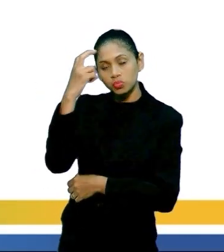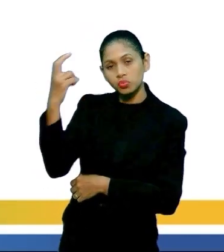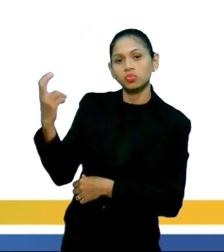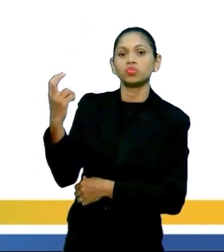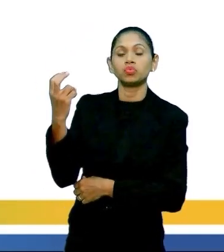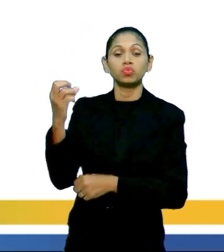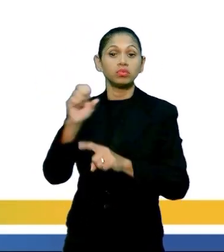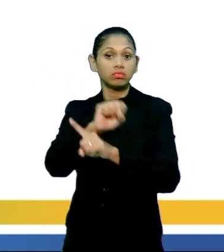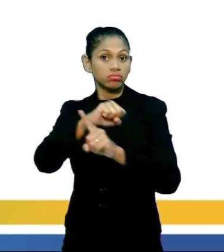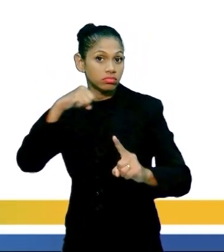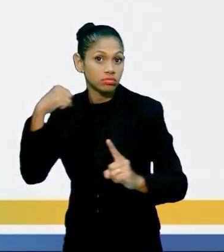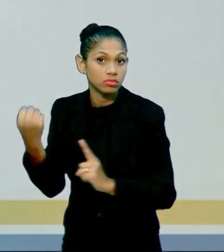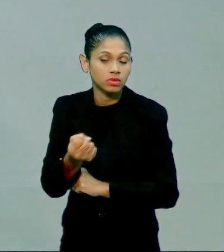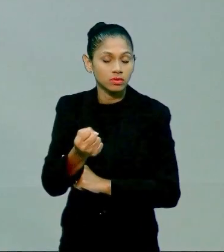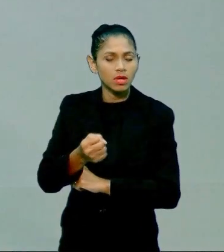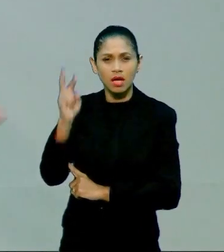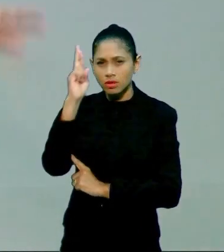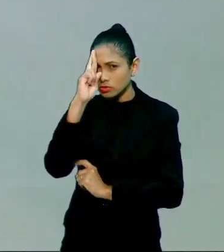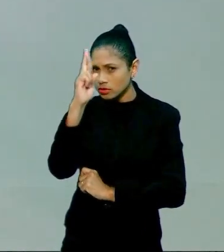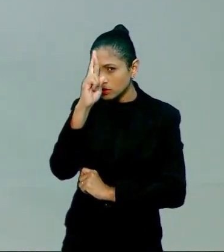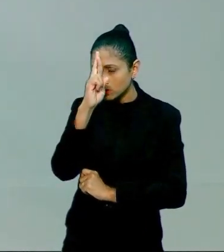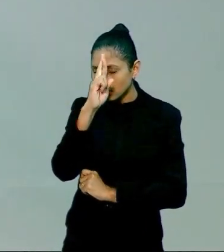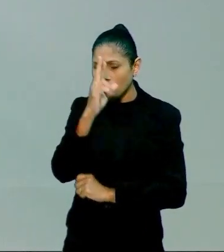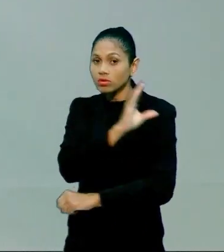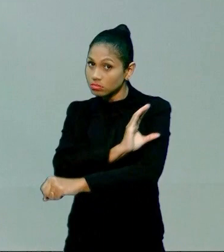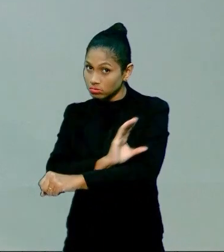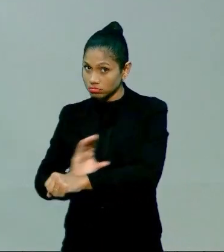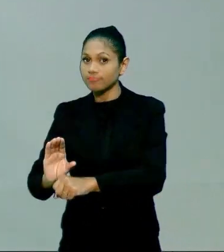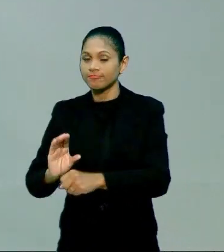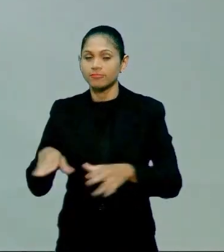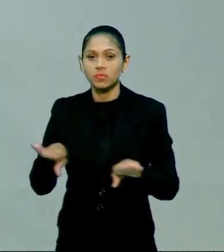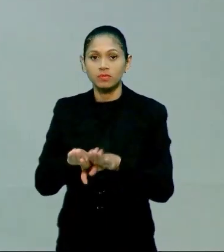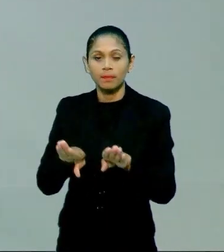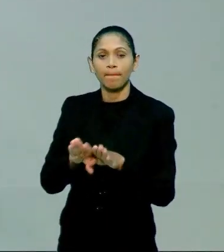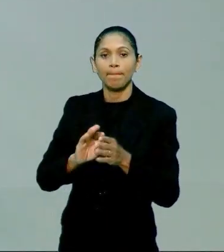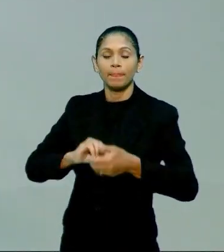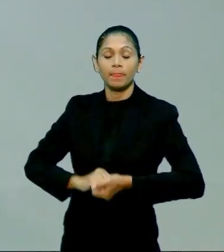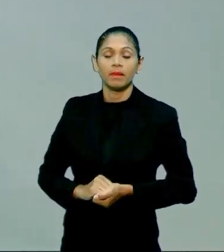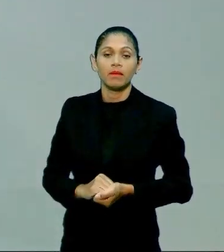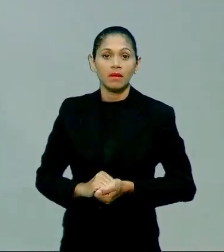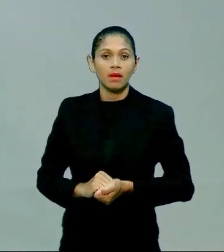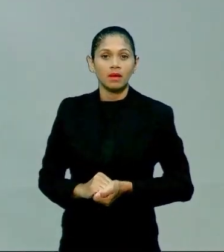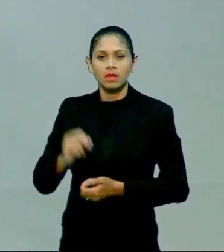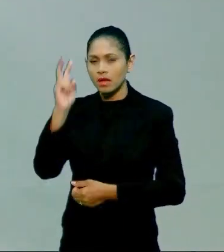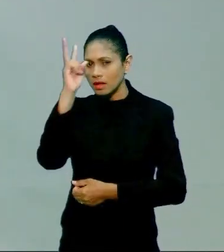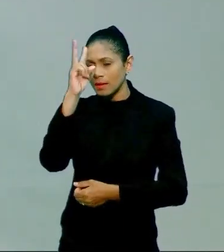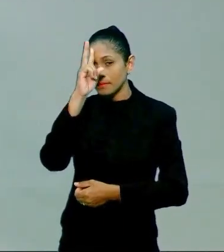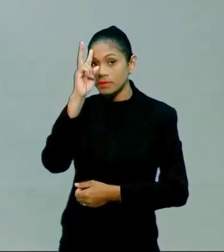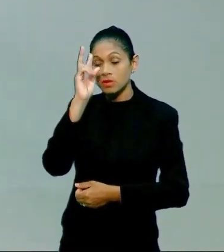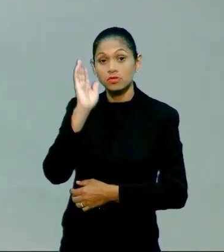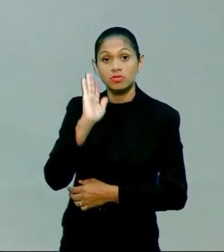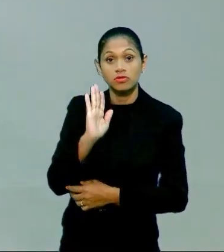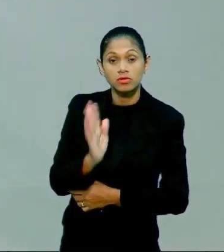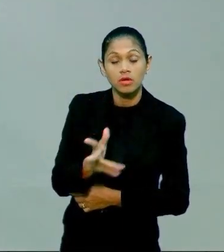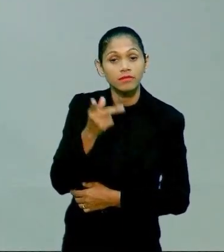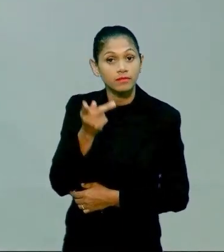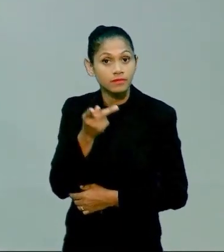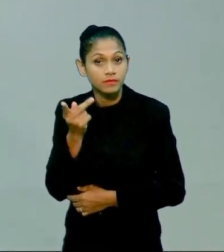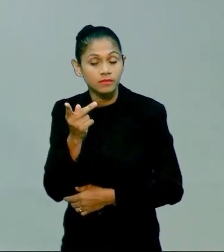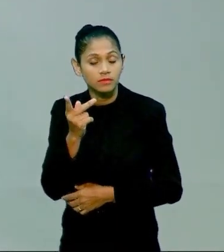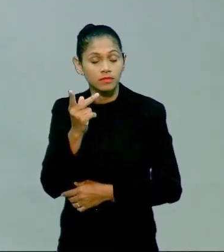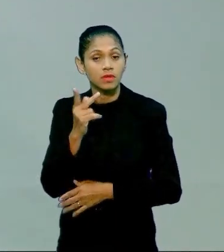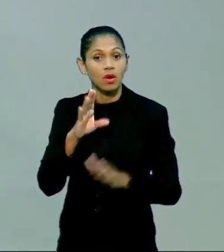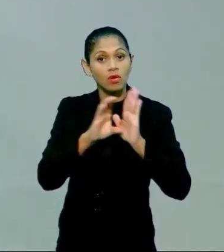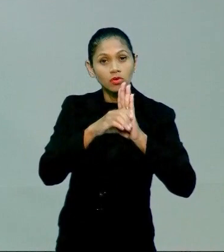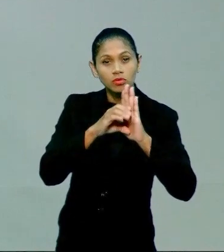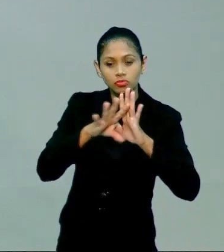costume, história e muito mais. Vale ressaltar que a gente já abordou inicialmente a conceituação geral da